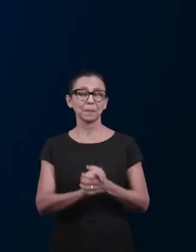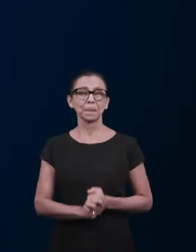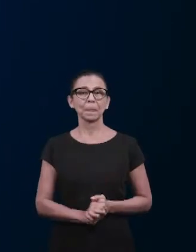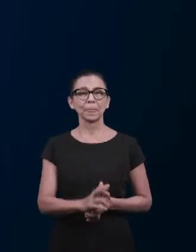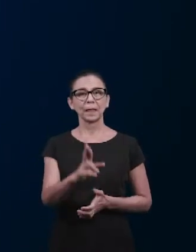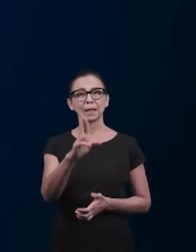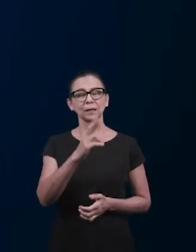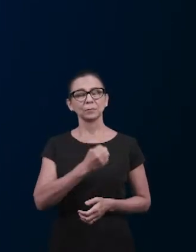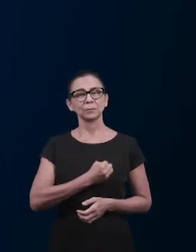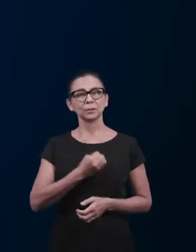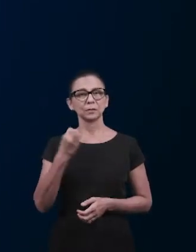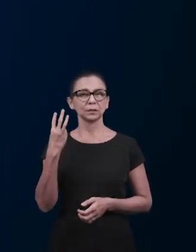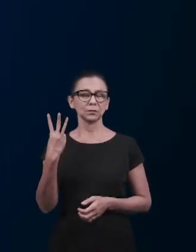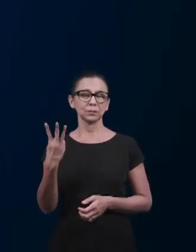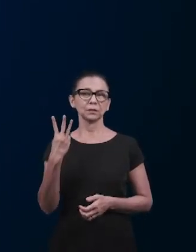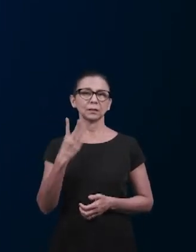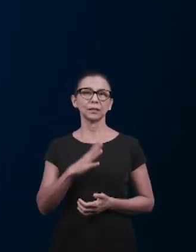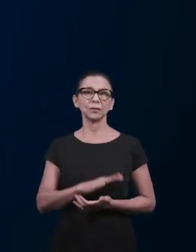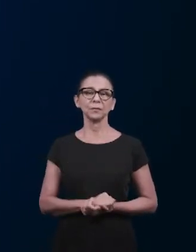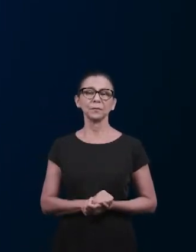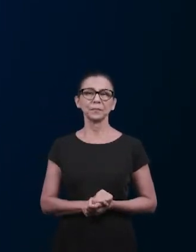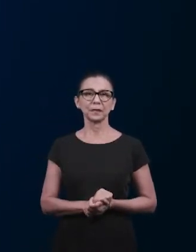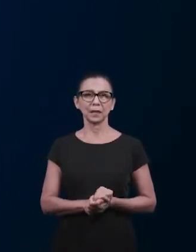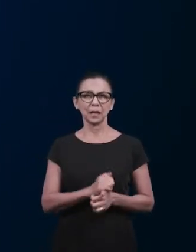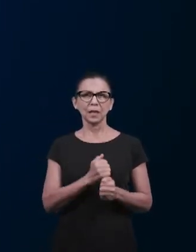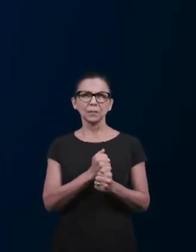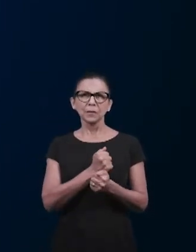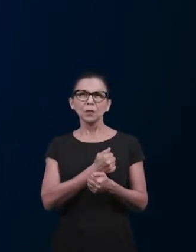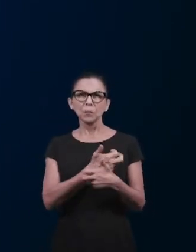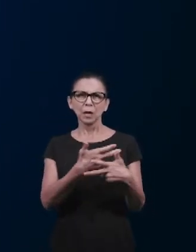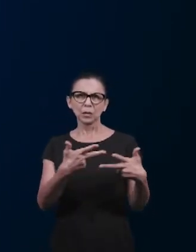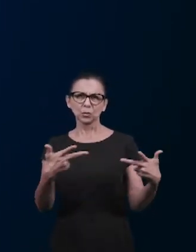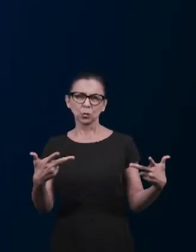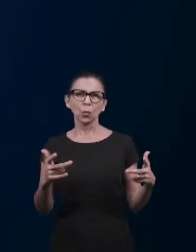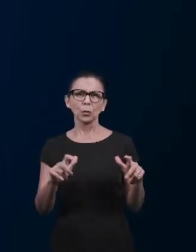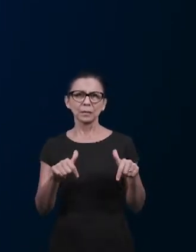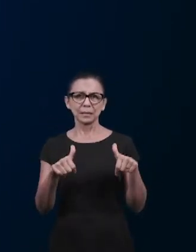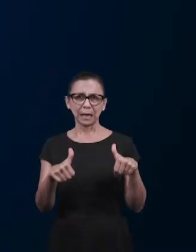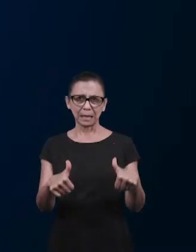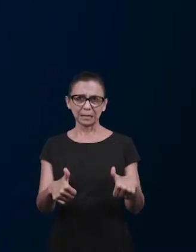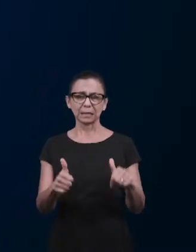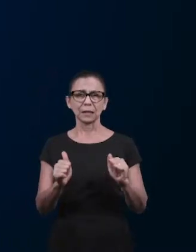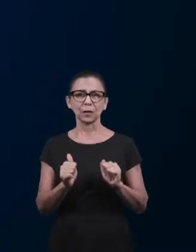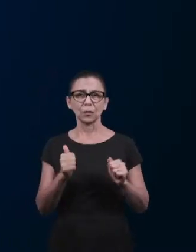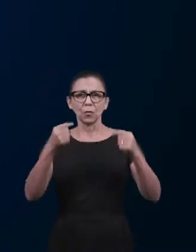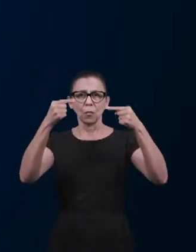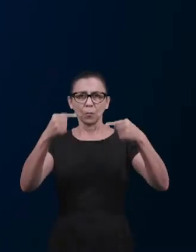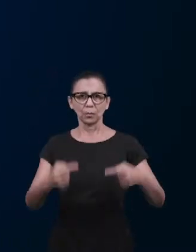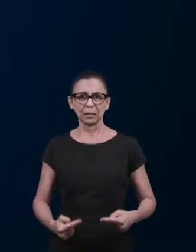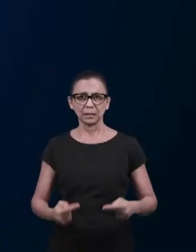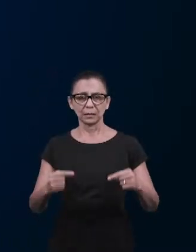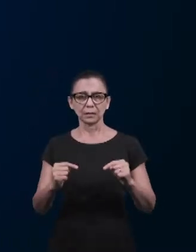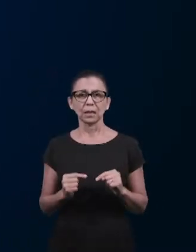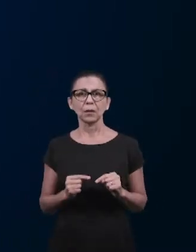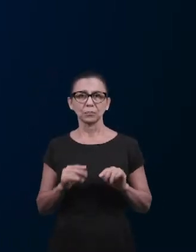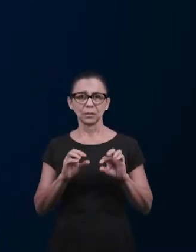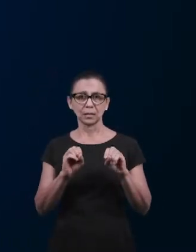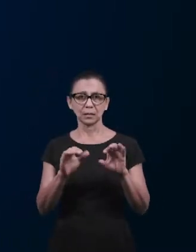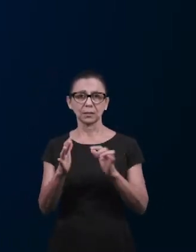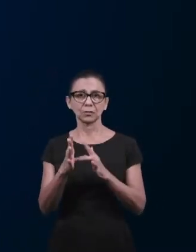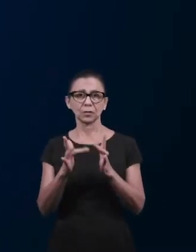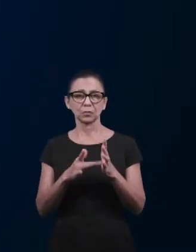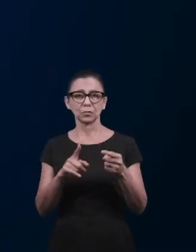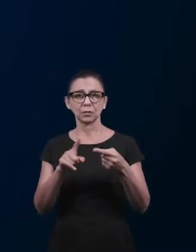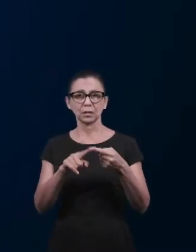os elementos de oposição aos ensinos de Jesus são a mulher e o fermento. E nós podemos ver a aplicação